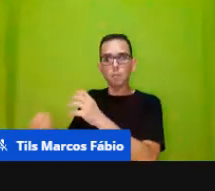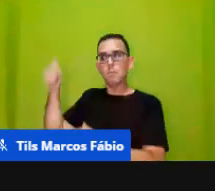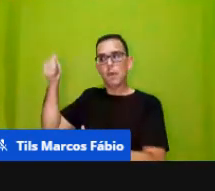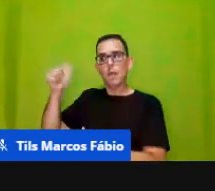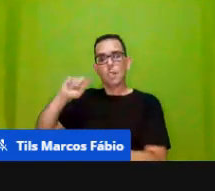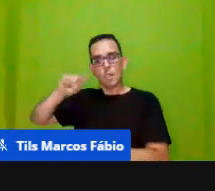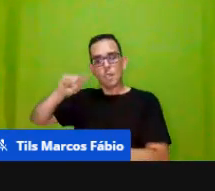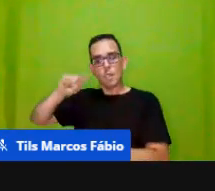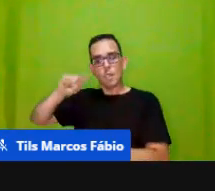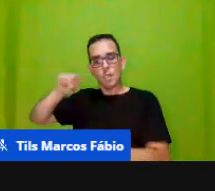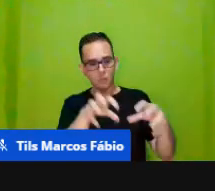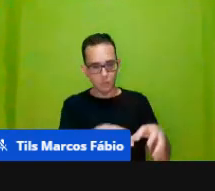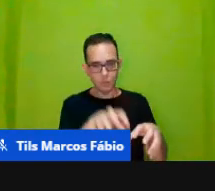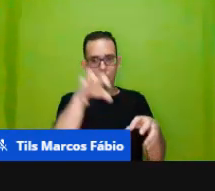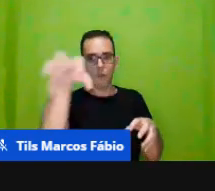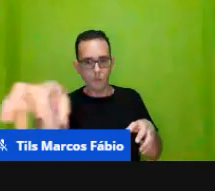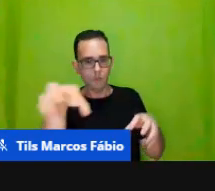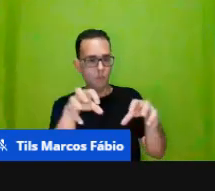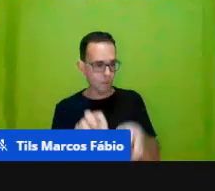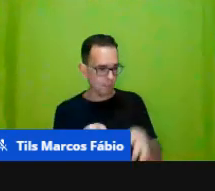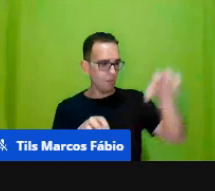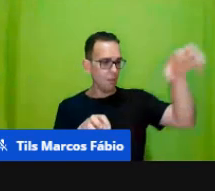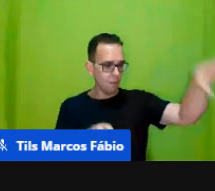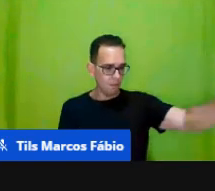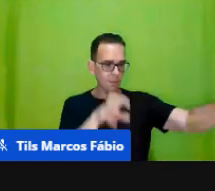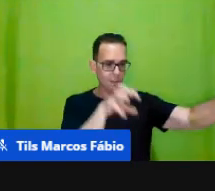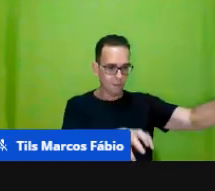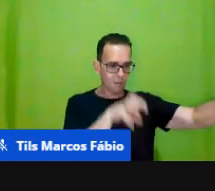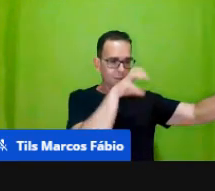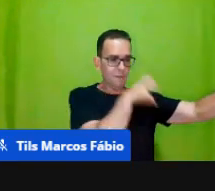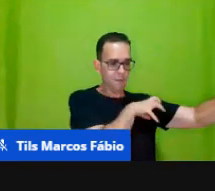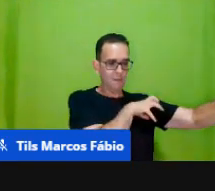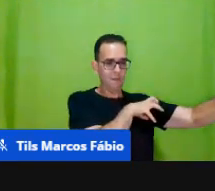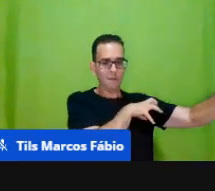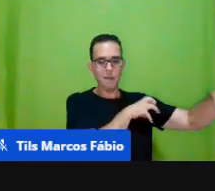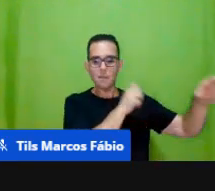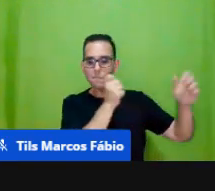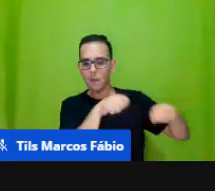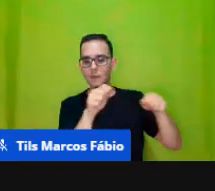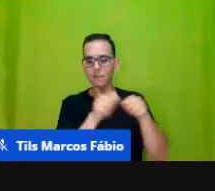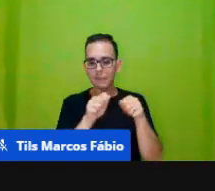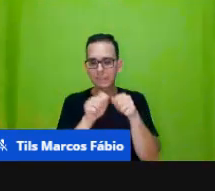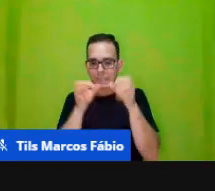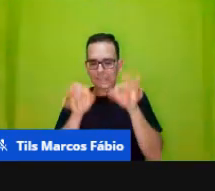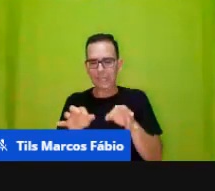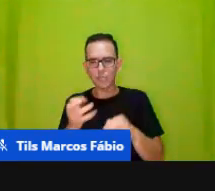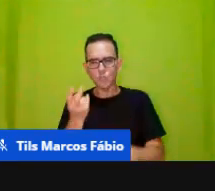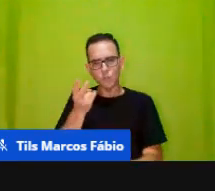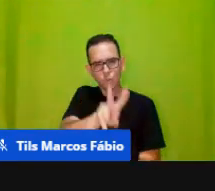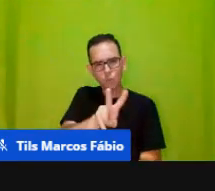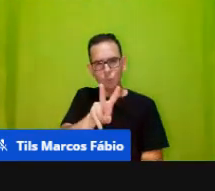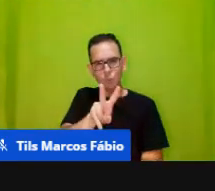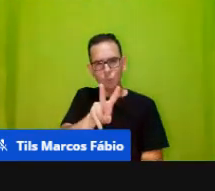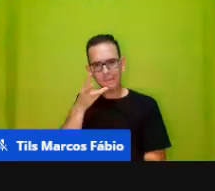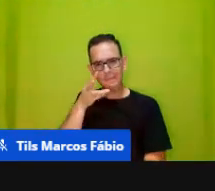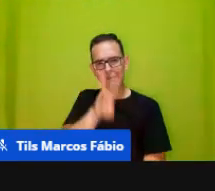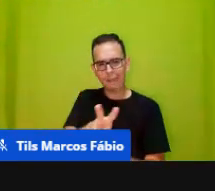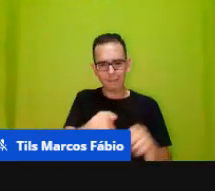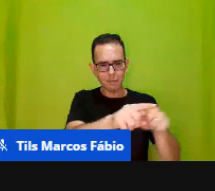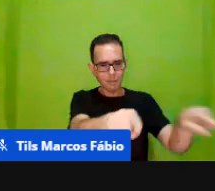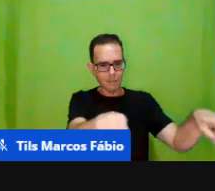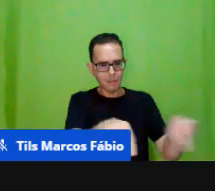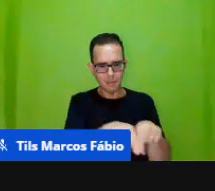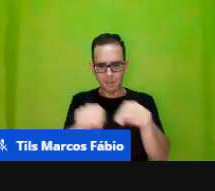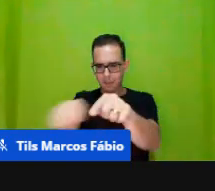caixas em outro lugar. Agora, eu monto uma atividade onde eu tenho duas ou três diferentes caixas para que